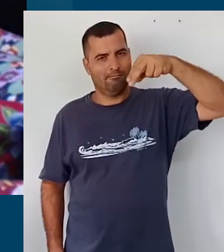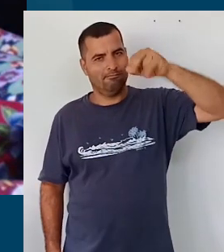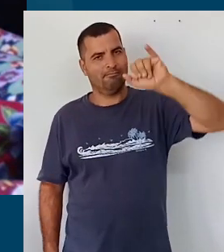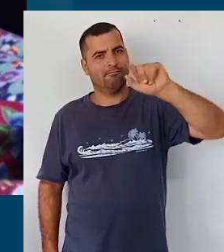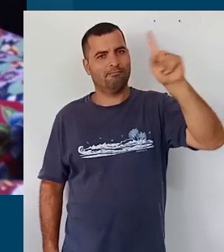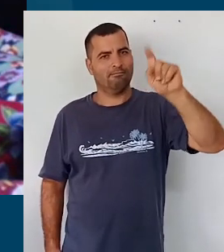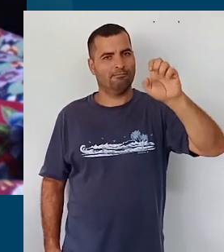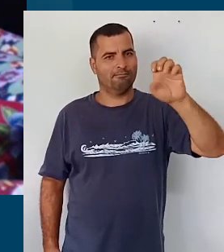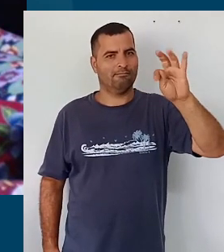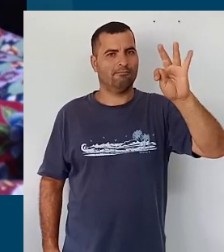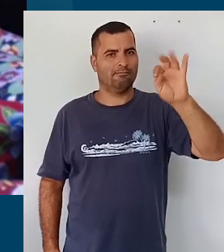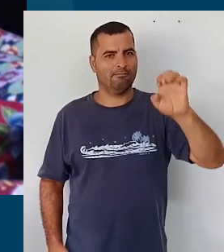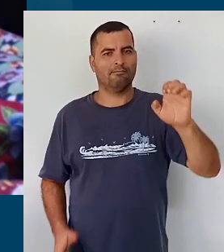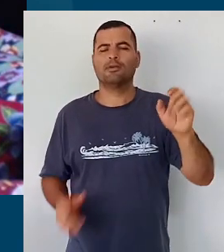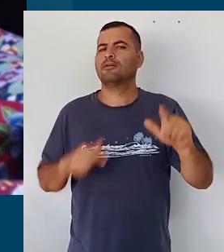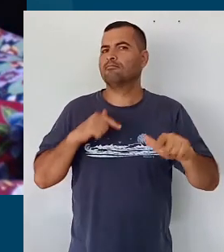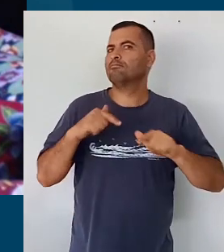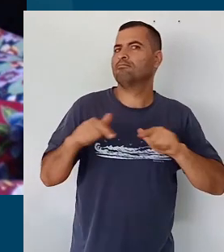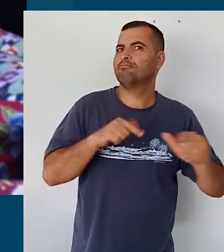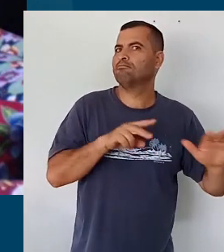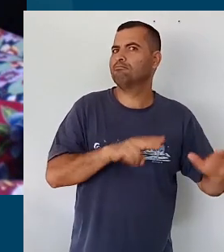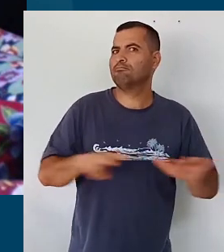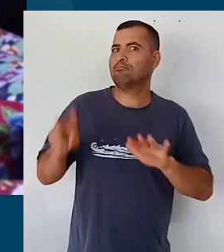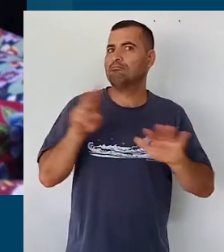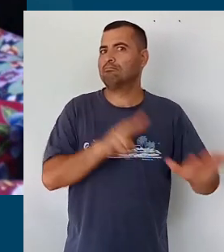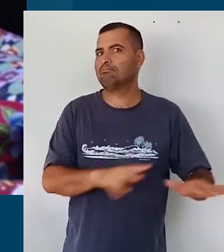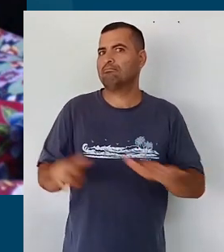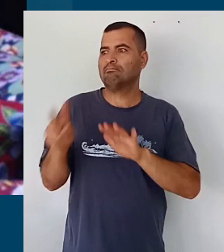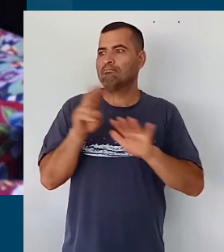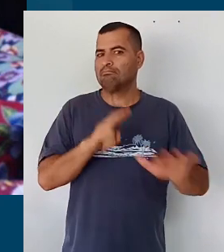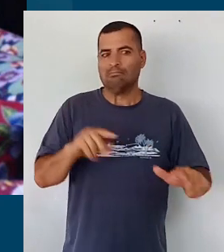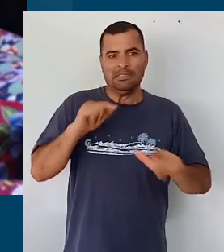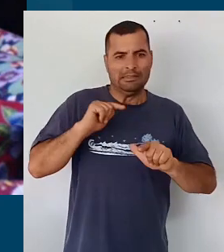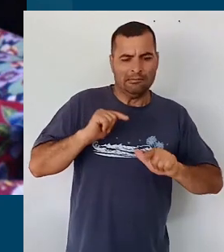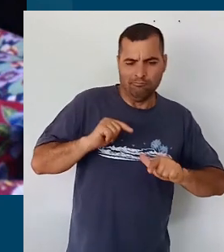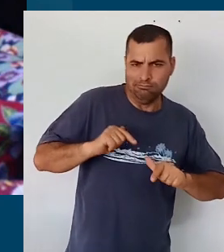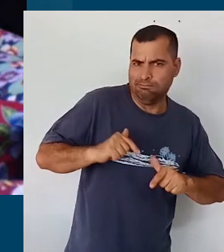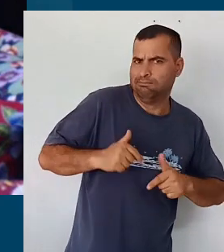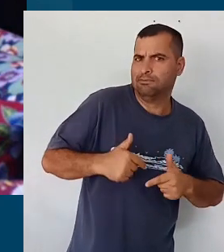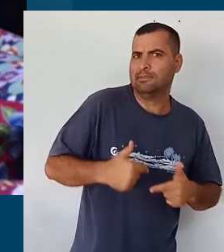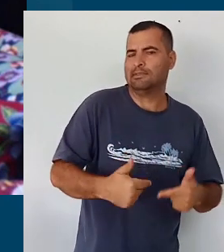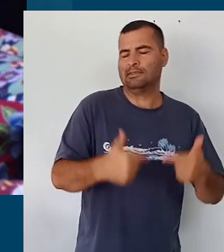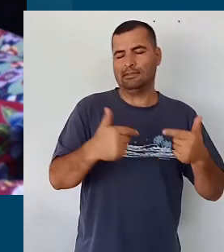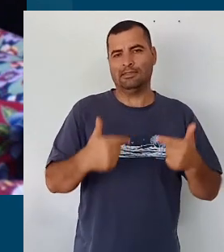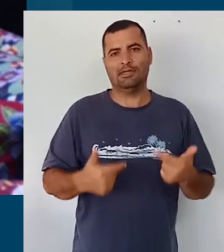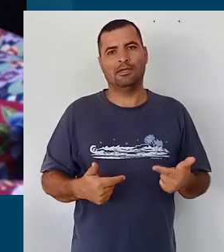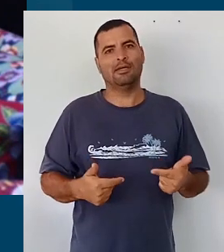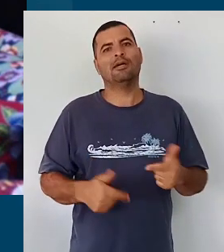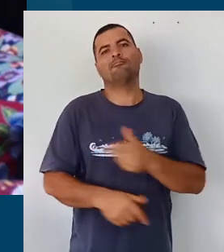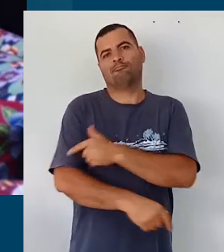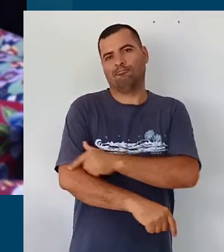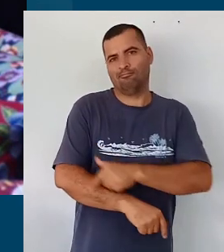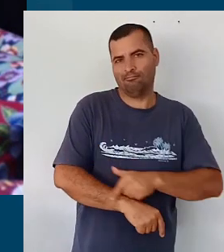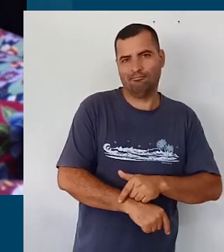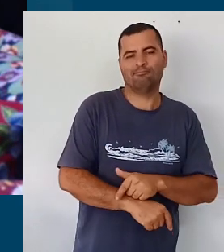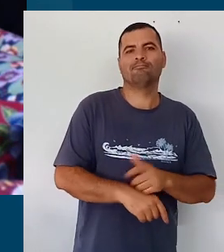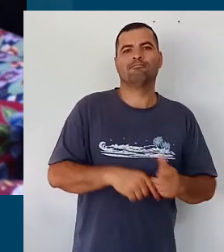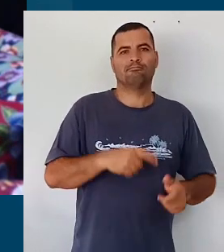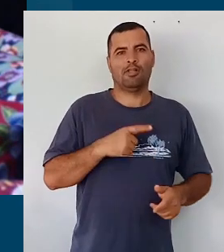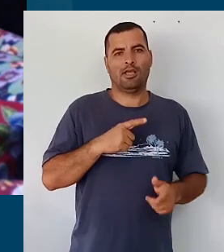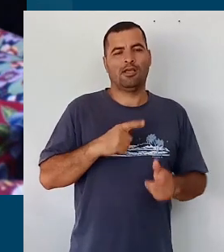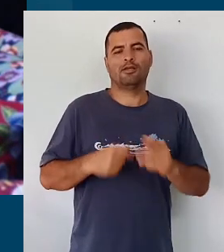diretamente comigo durante muitas semanas e trabalhou de um jeito bastante honesto, bastante